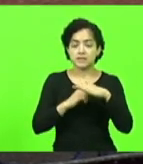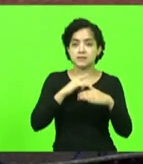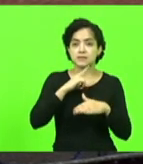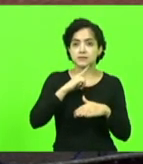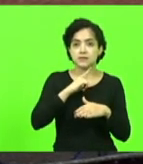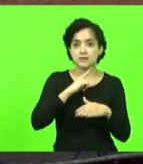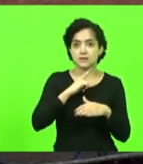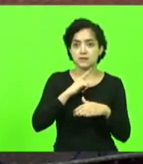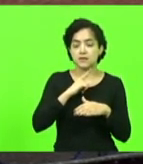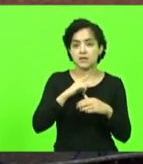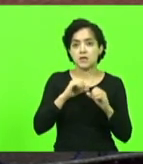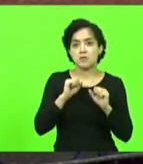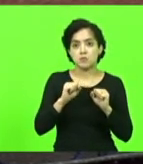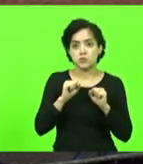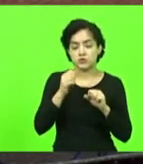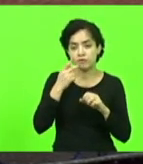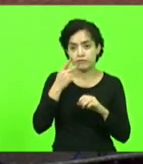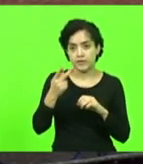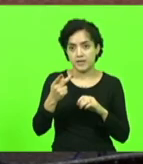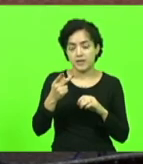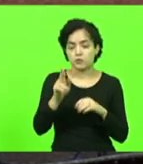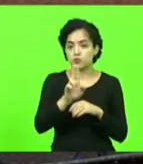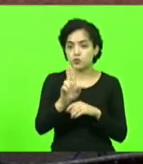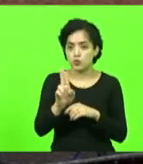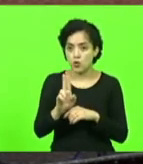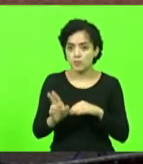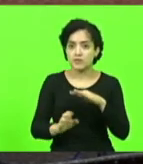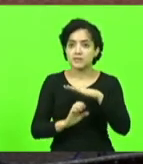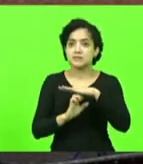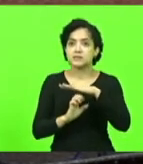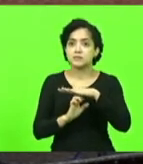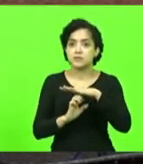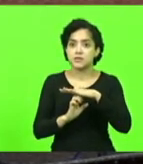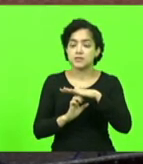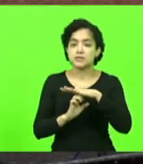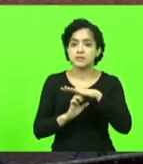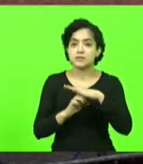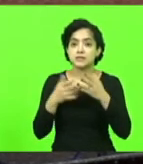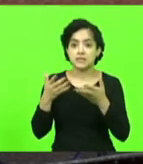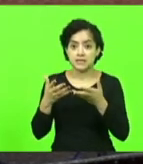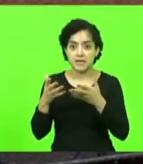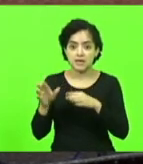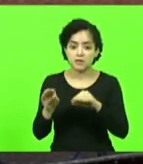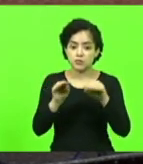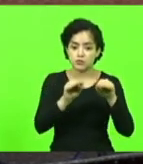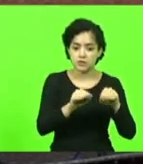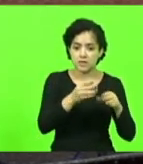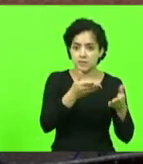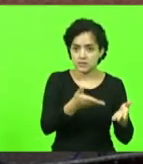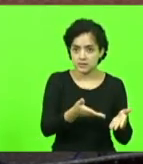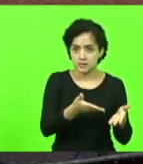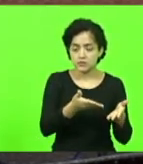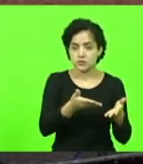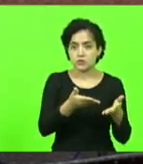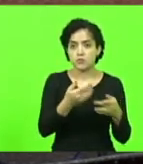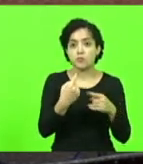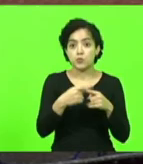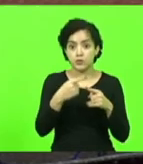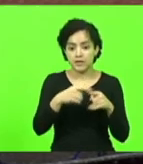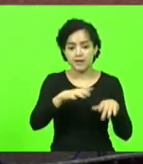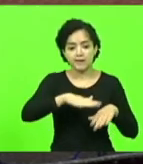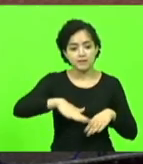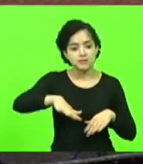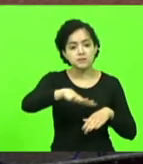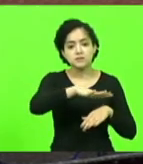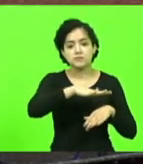Eu poderia citar aqui inúmeras empresas que estão procurando se instalar nessa região, repito, porque há espaço para